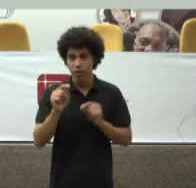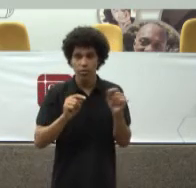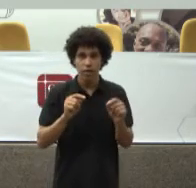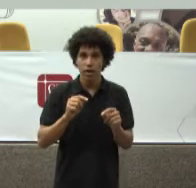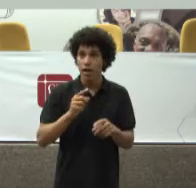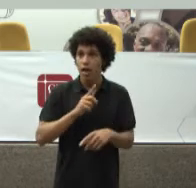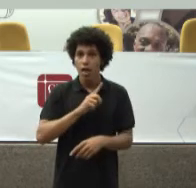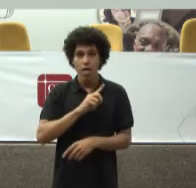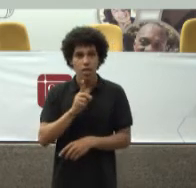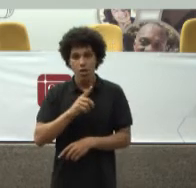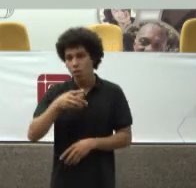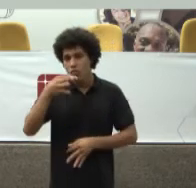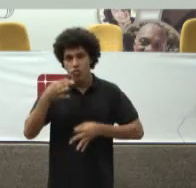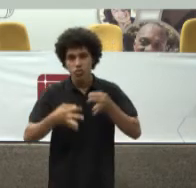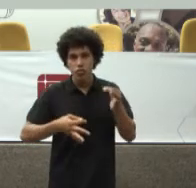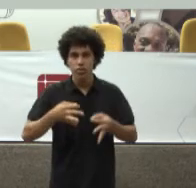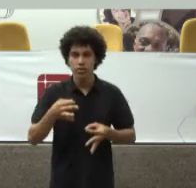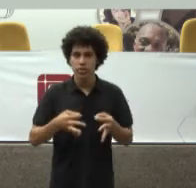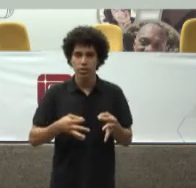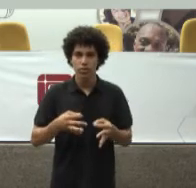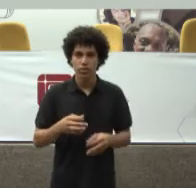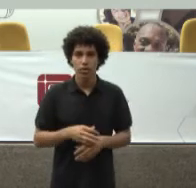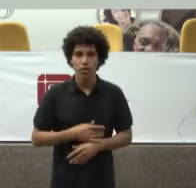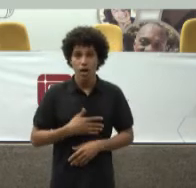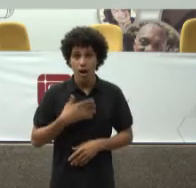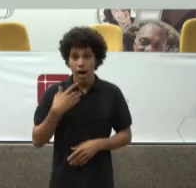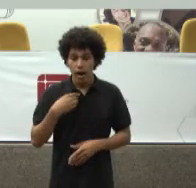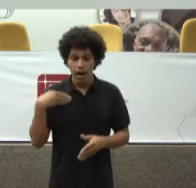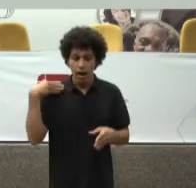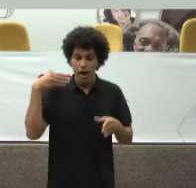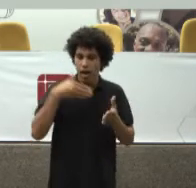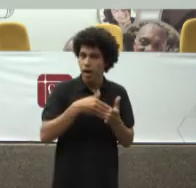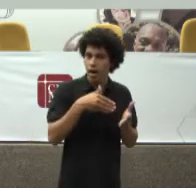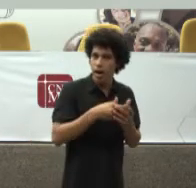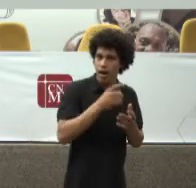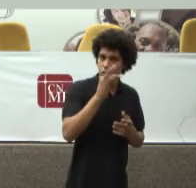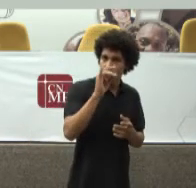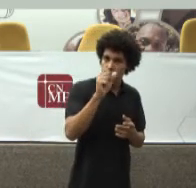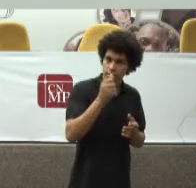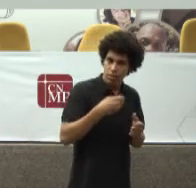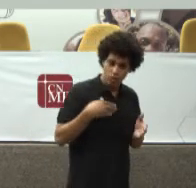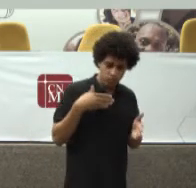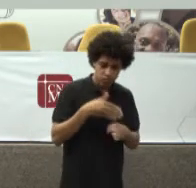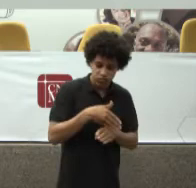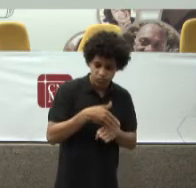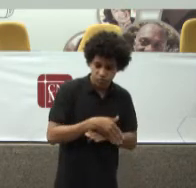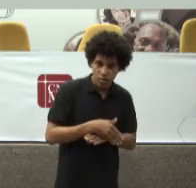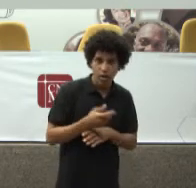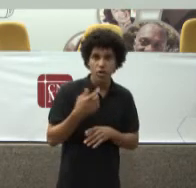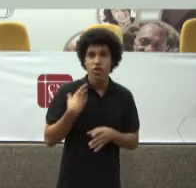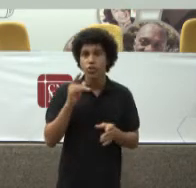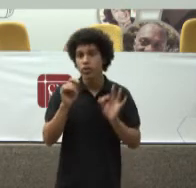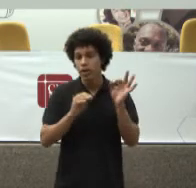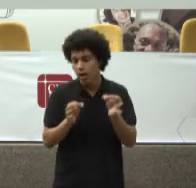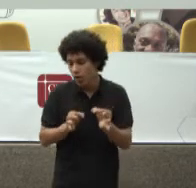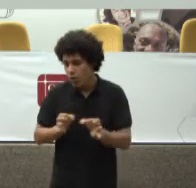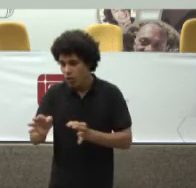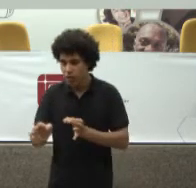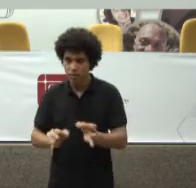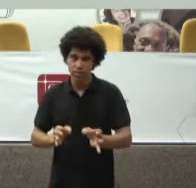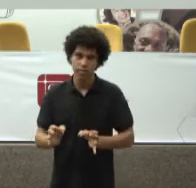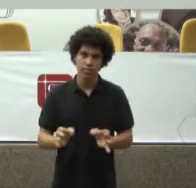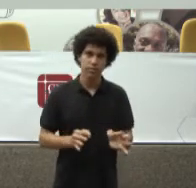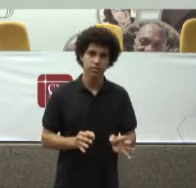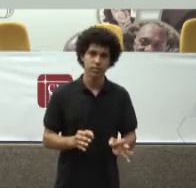judicial Uma atuação De coordenação De negociação Essa me parece A